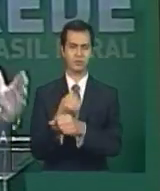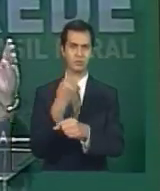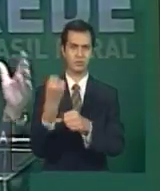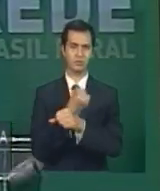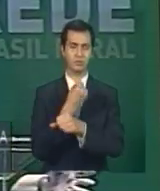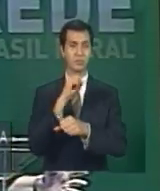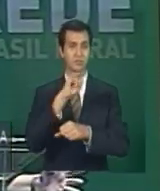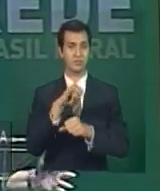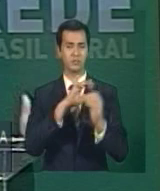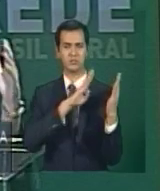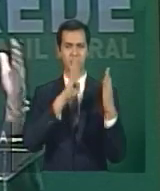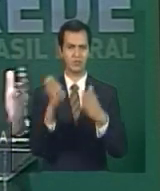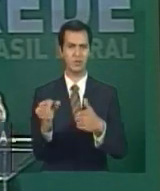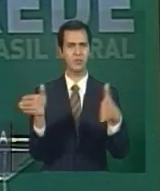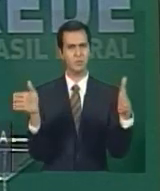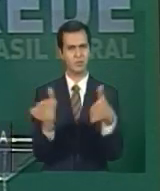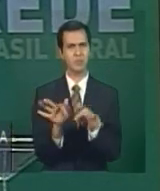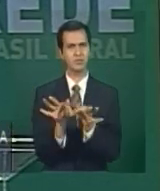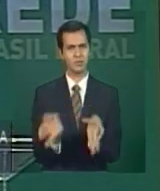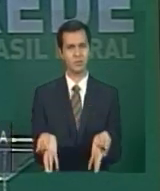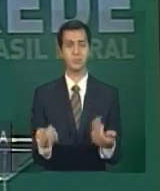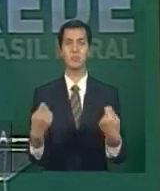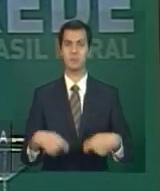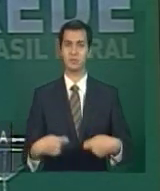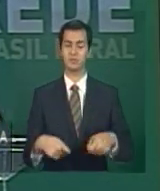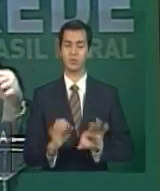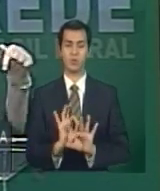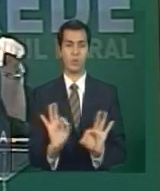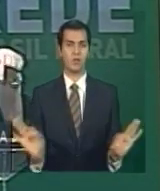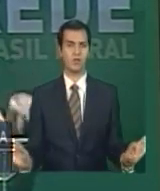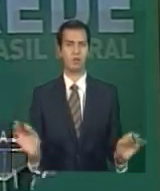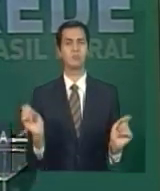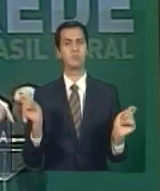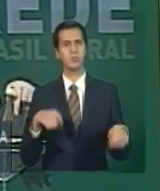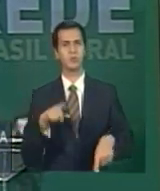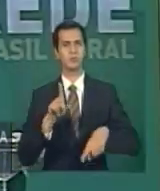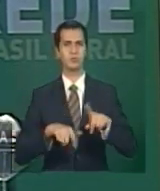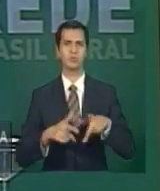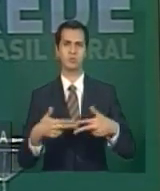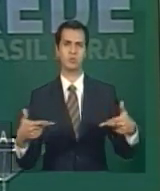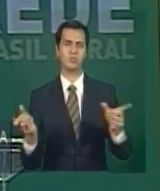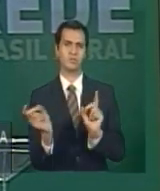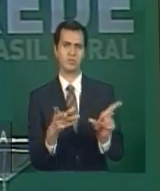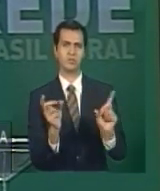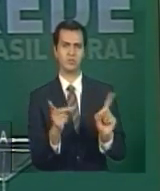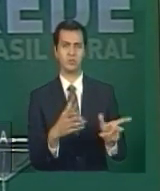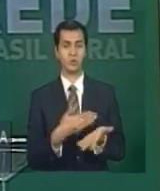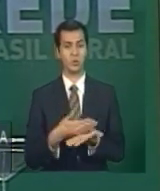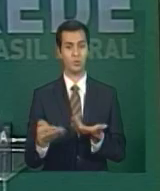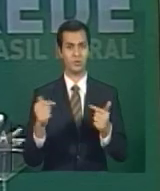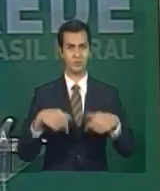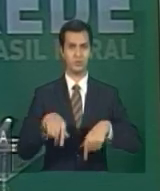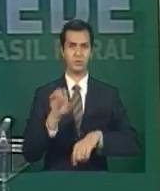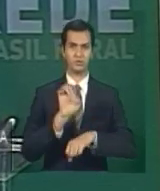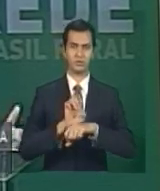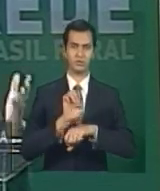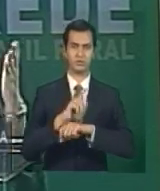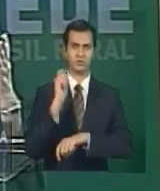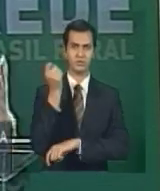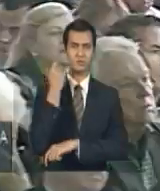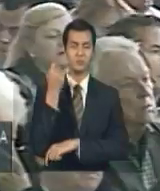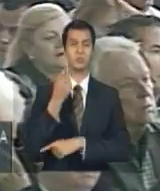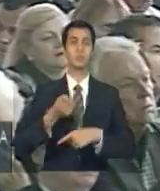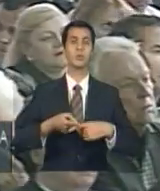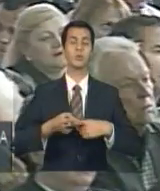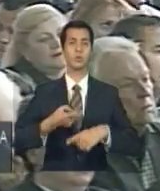tenham uma qualidade e permitam o escoamento do produto. Começamos aqui pelo Rio Grande do Sul porque